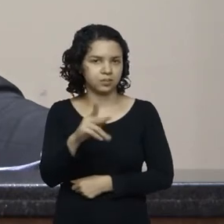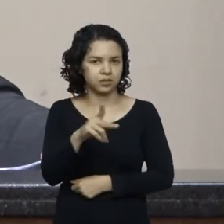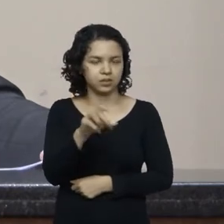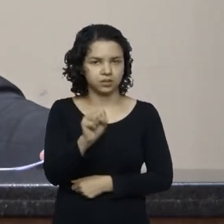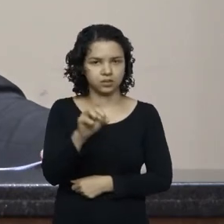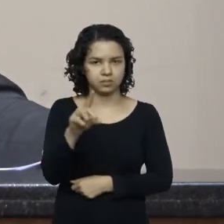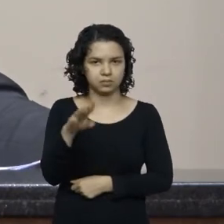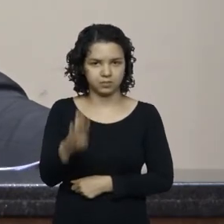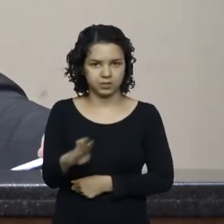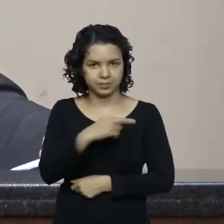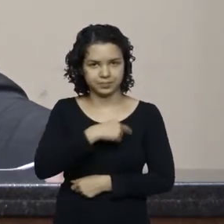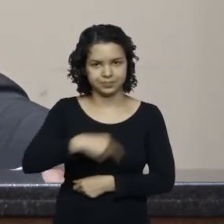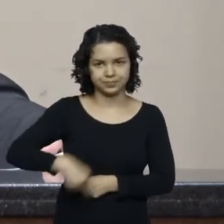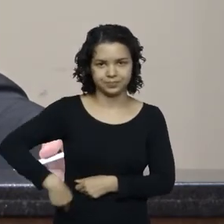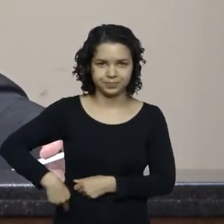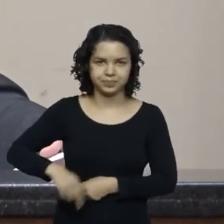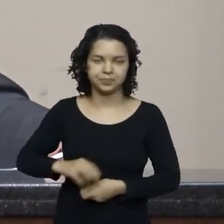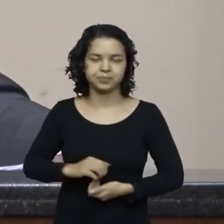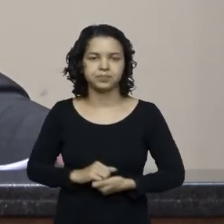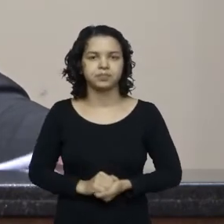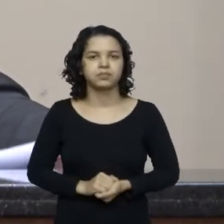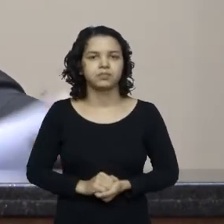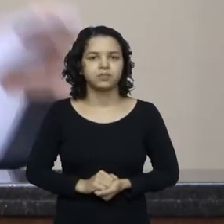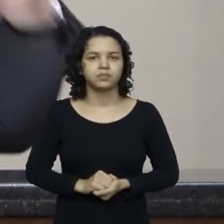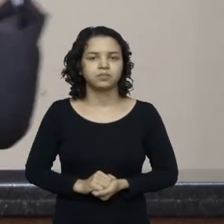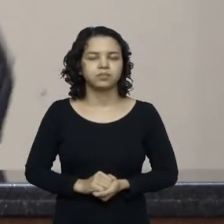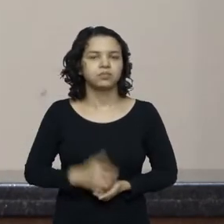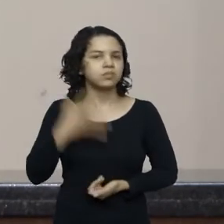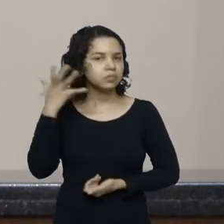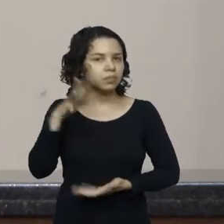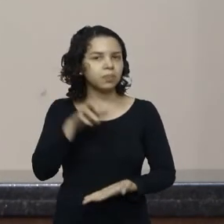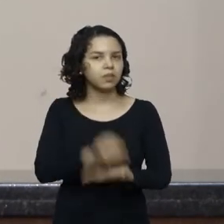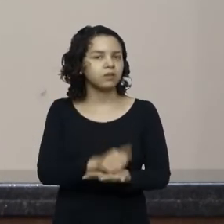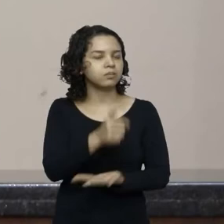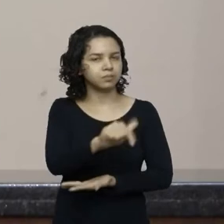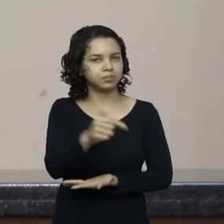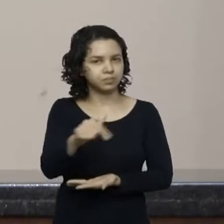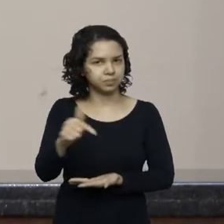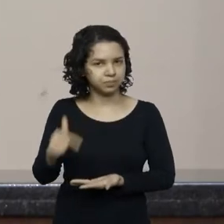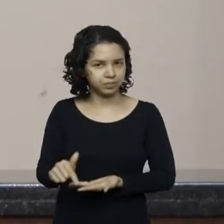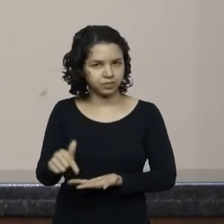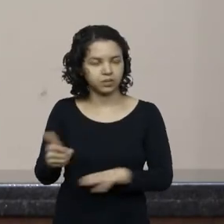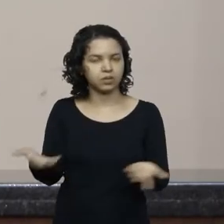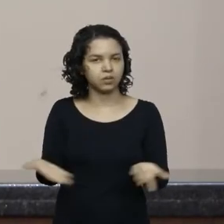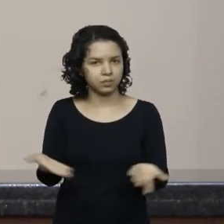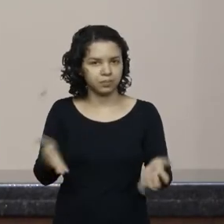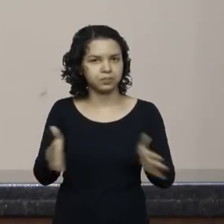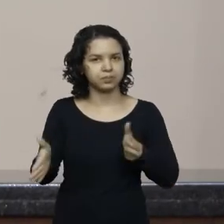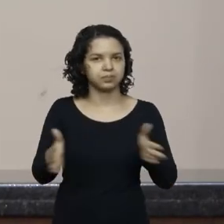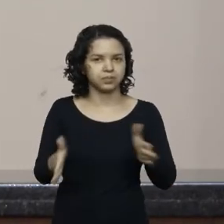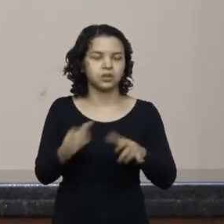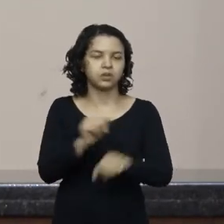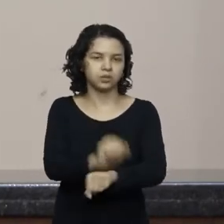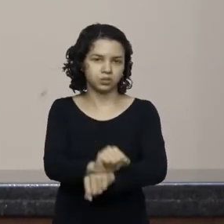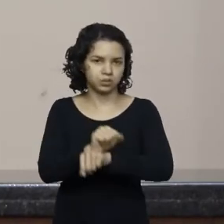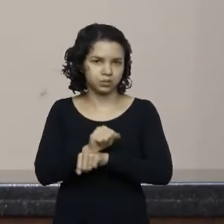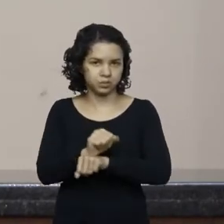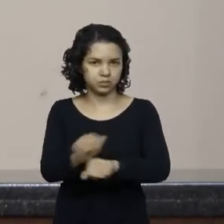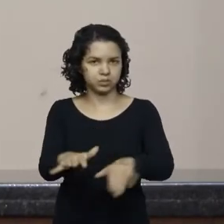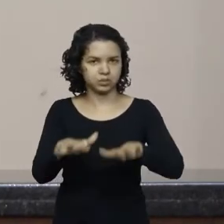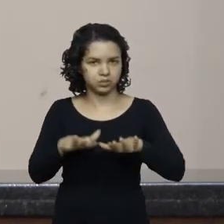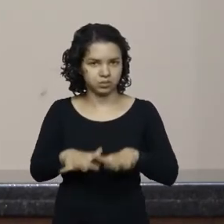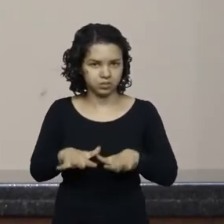republicano não havendo oradores escritos nesse momento nós vamos suspender a